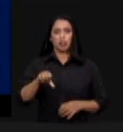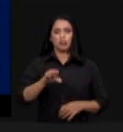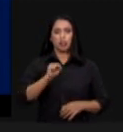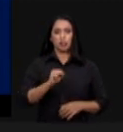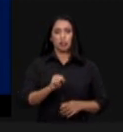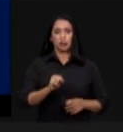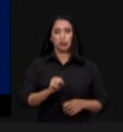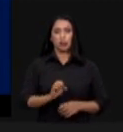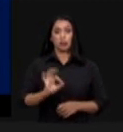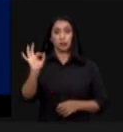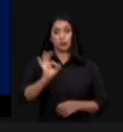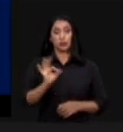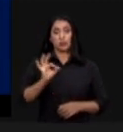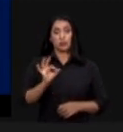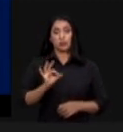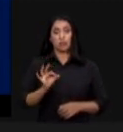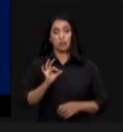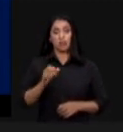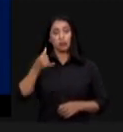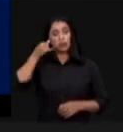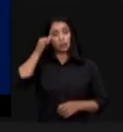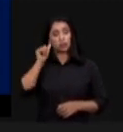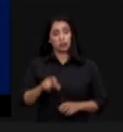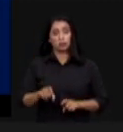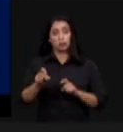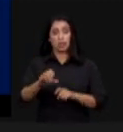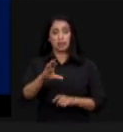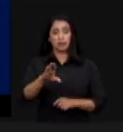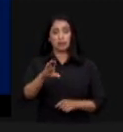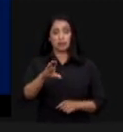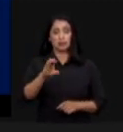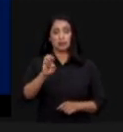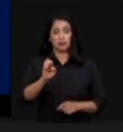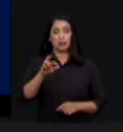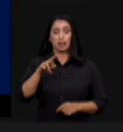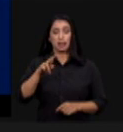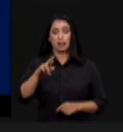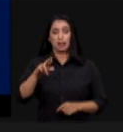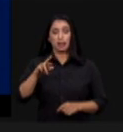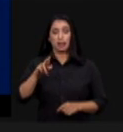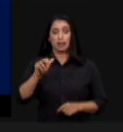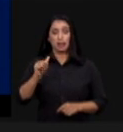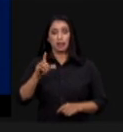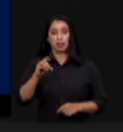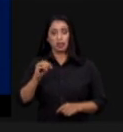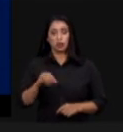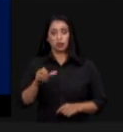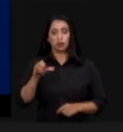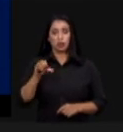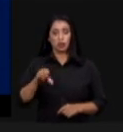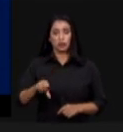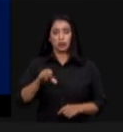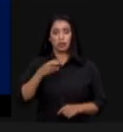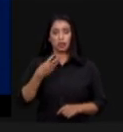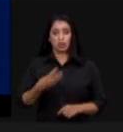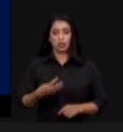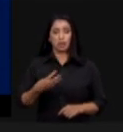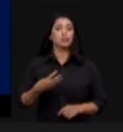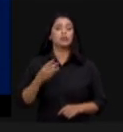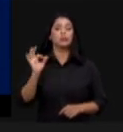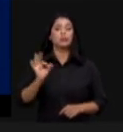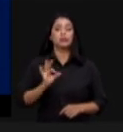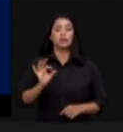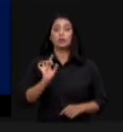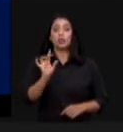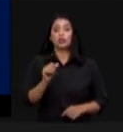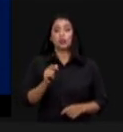em áreas de pastagens e, no cerrado, 93%. Portanto, é possível afirmar, sem medo de errar, que